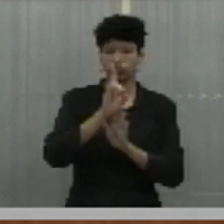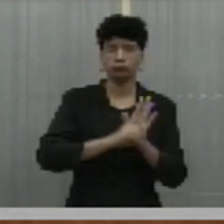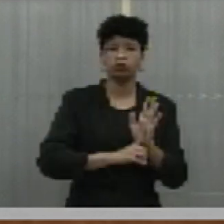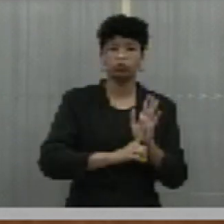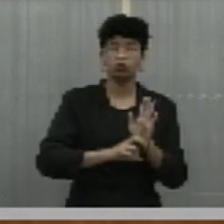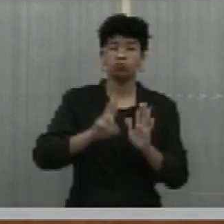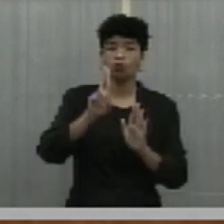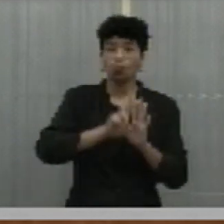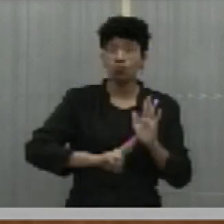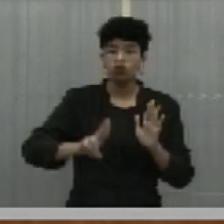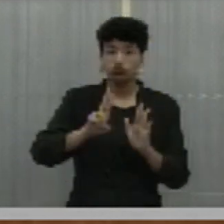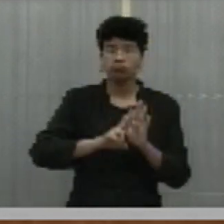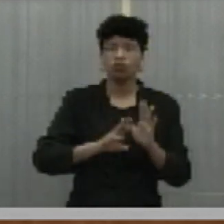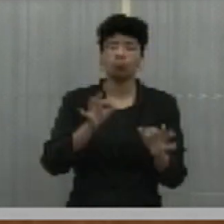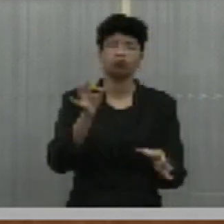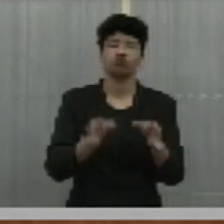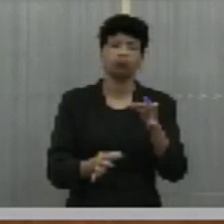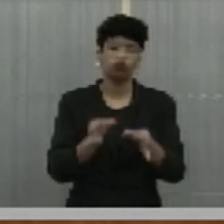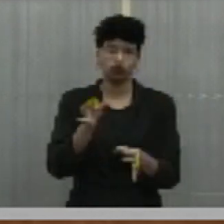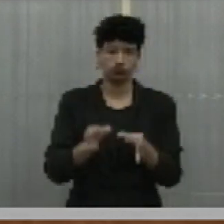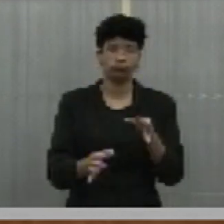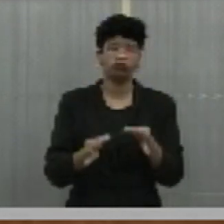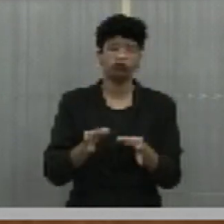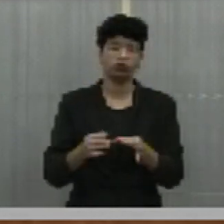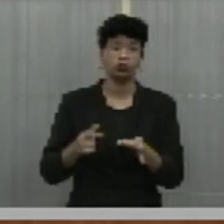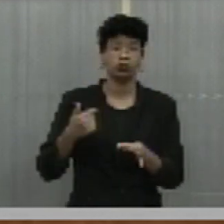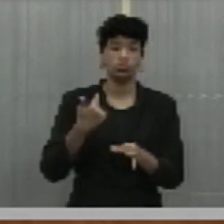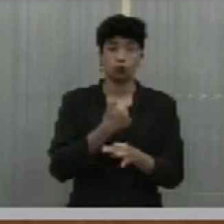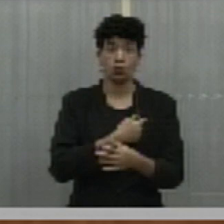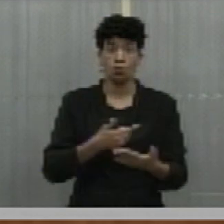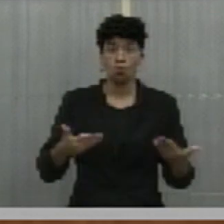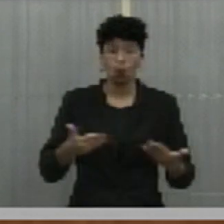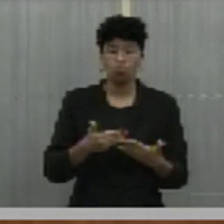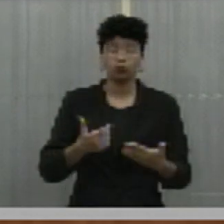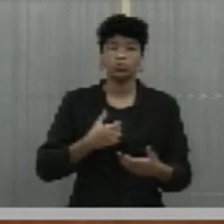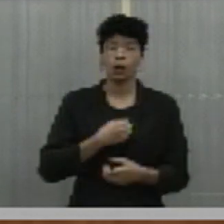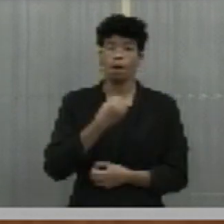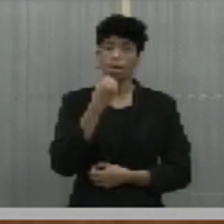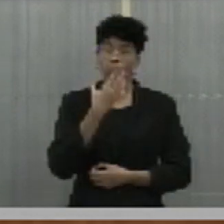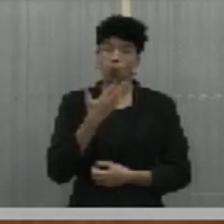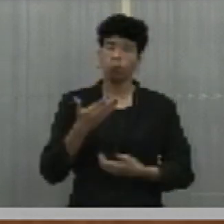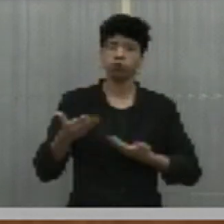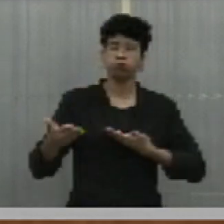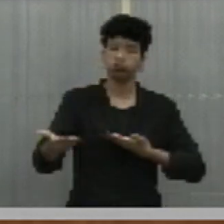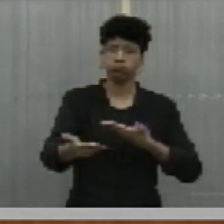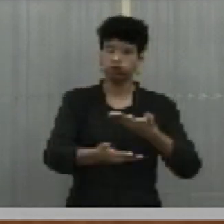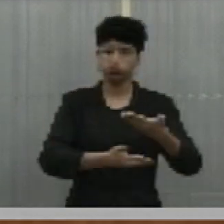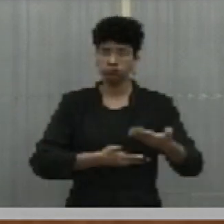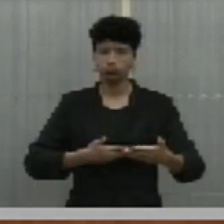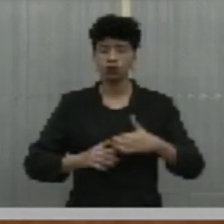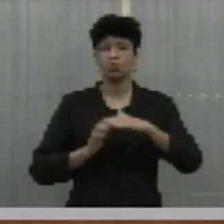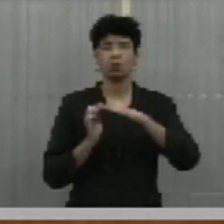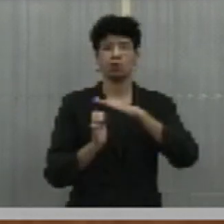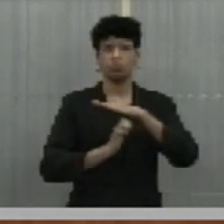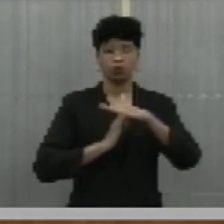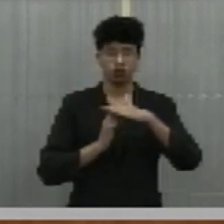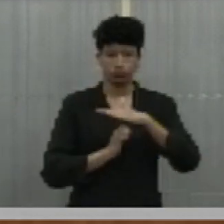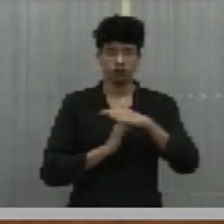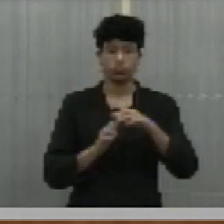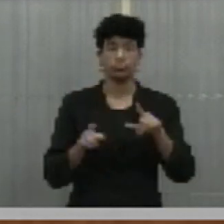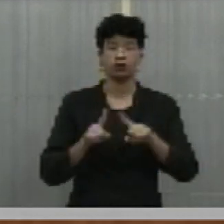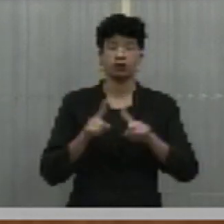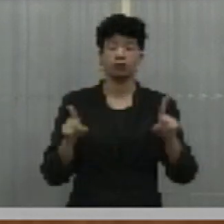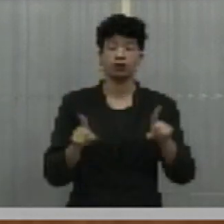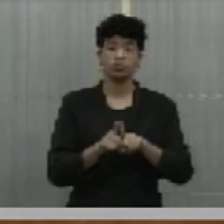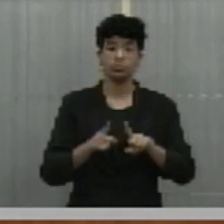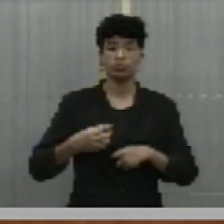usar a via judicial. Nós estamos aqui para ter uma boa convivência com a empresa Equatorial, mas nós